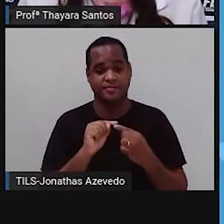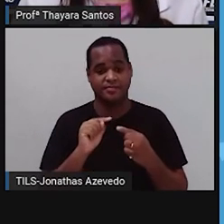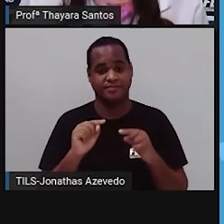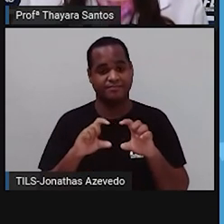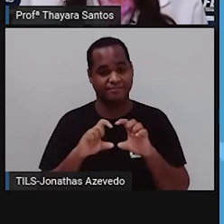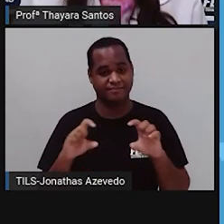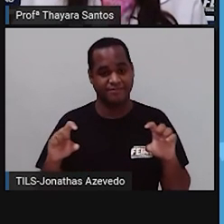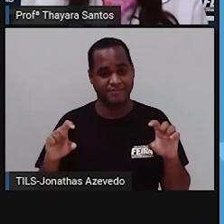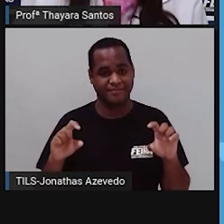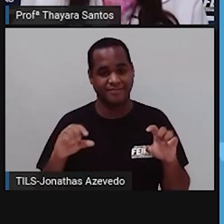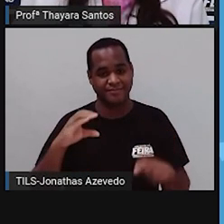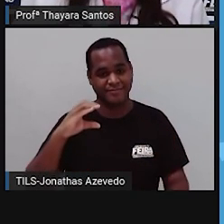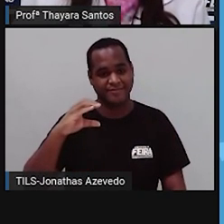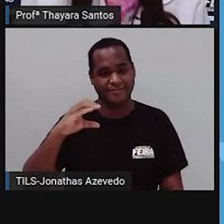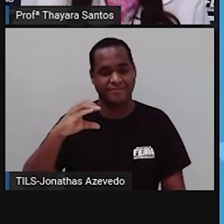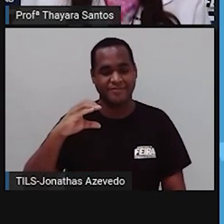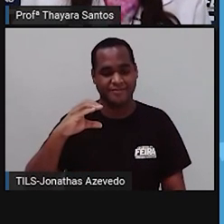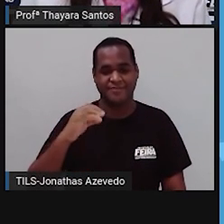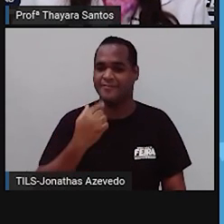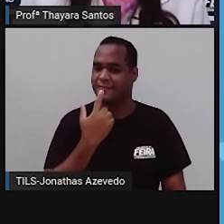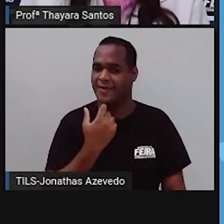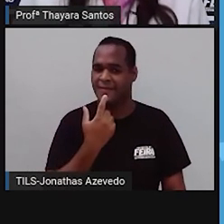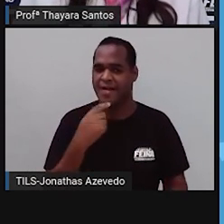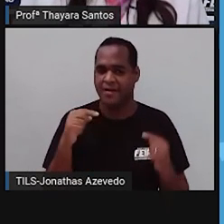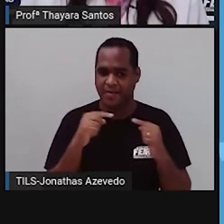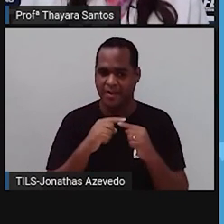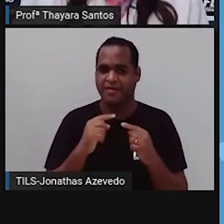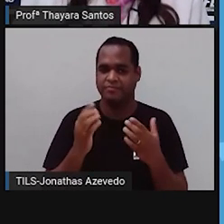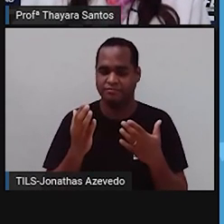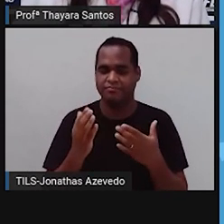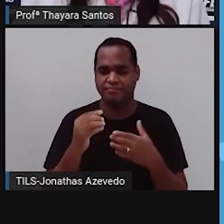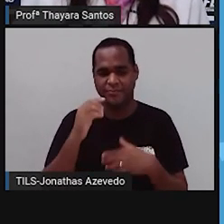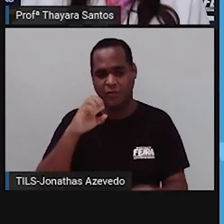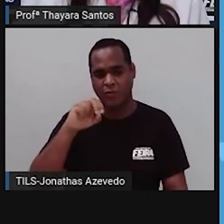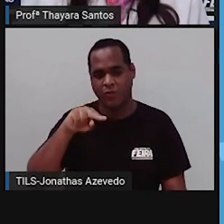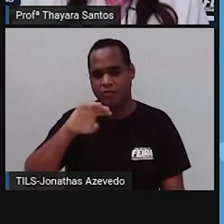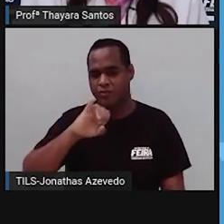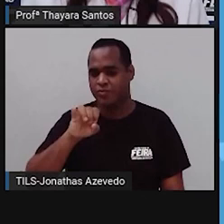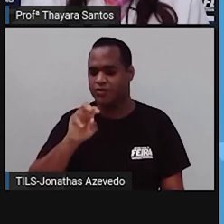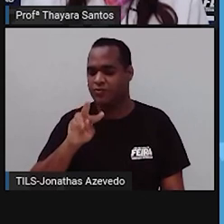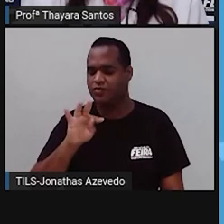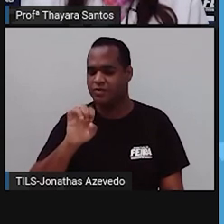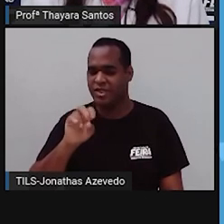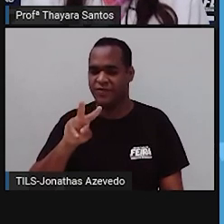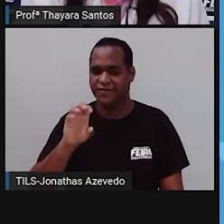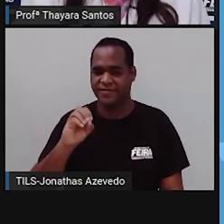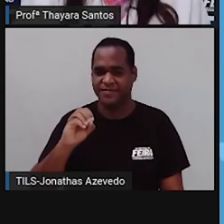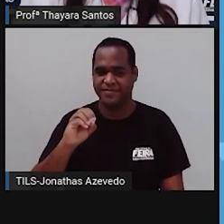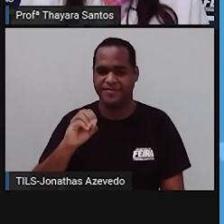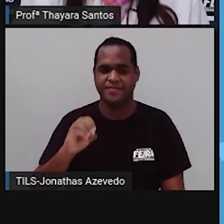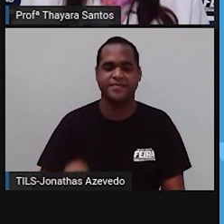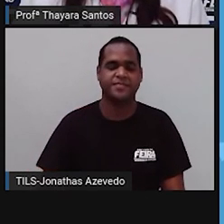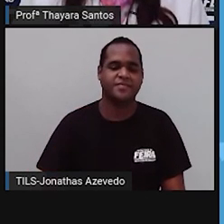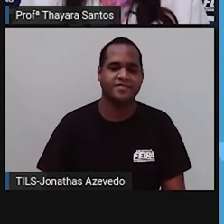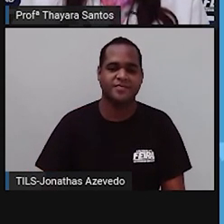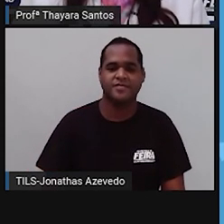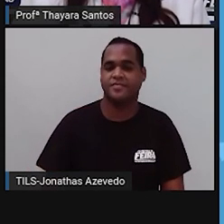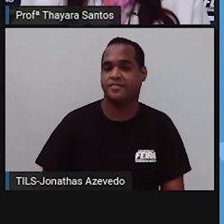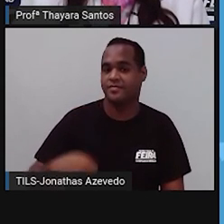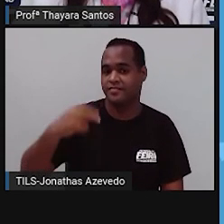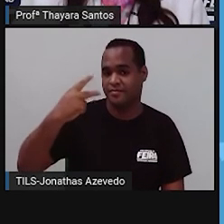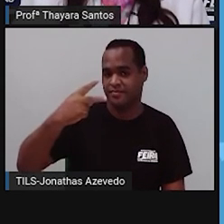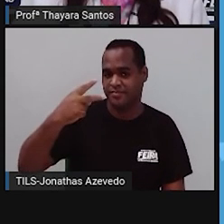conjuntivo. O tecido sanguíneo é um dos tipos de tecido conjuntivo, como a gente acabou de ver. Vamos para a segunda.